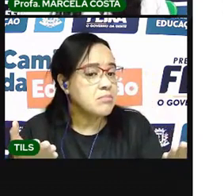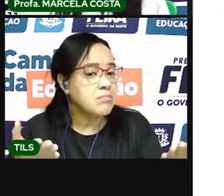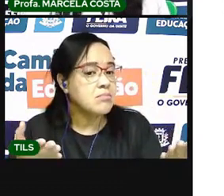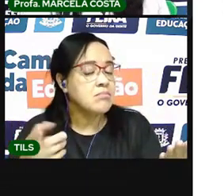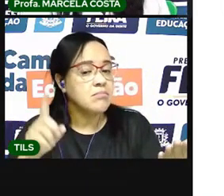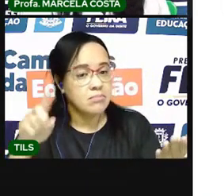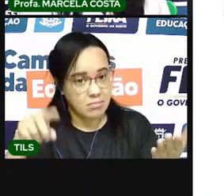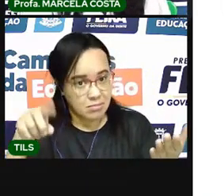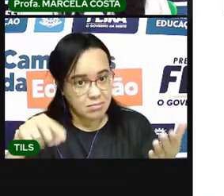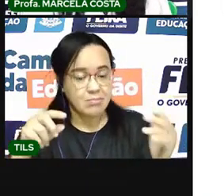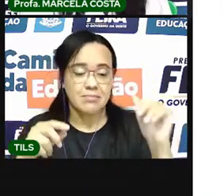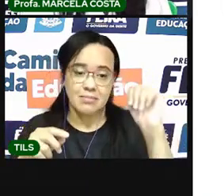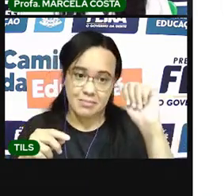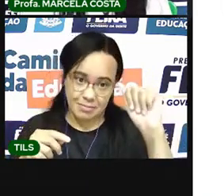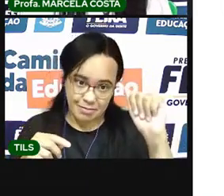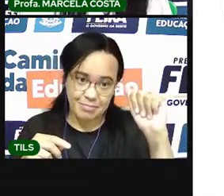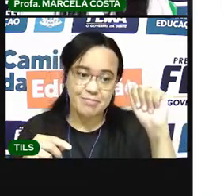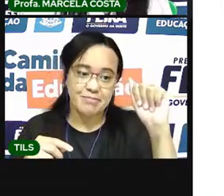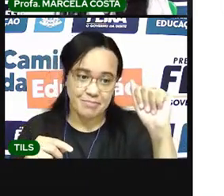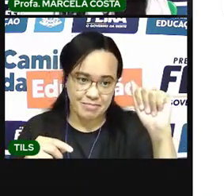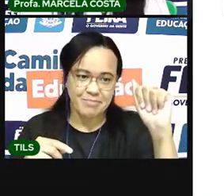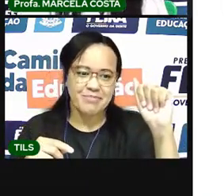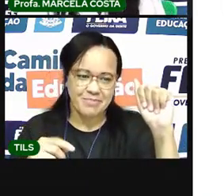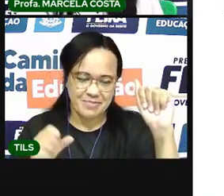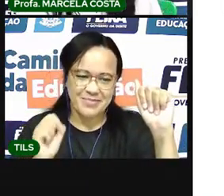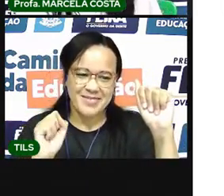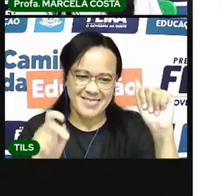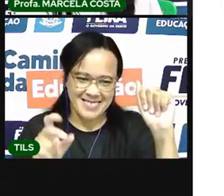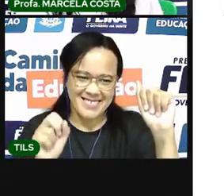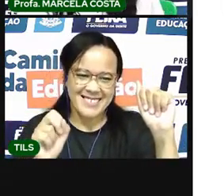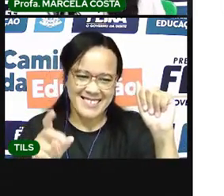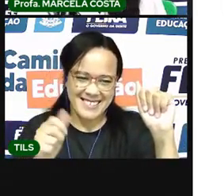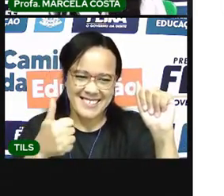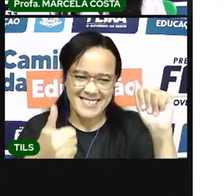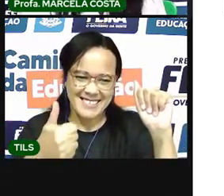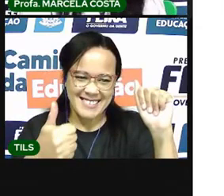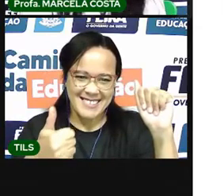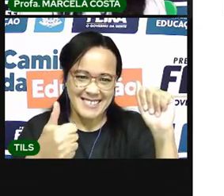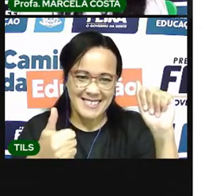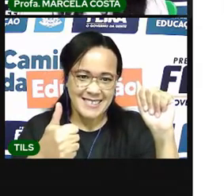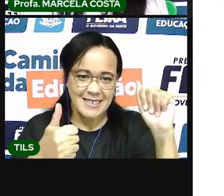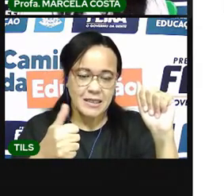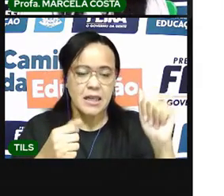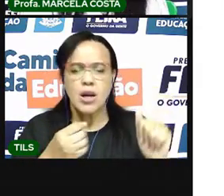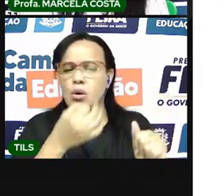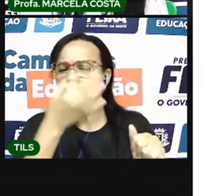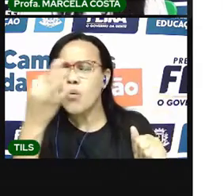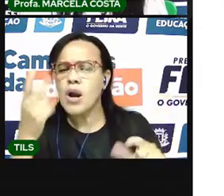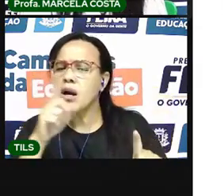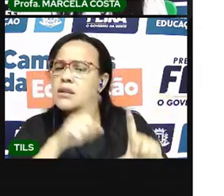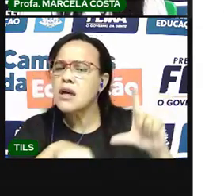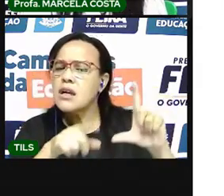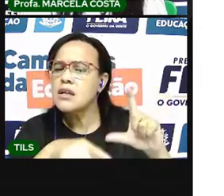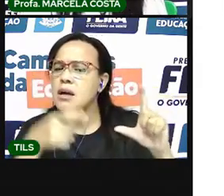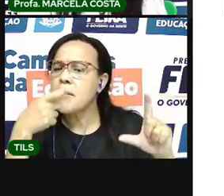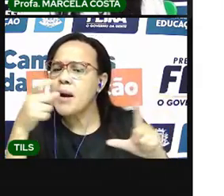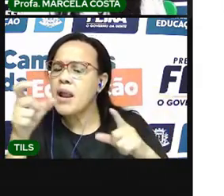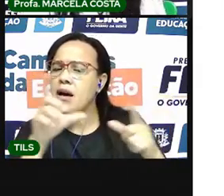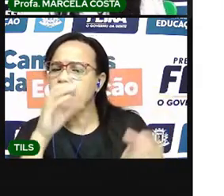É a letra A. Isso aí. Quantas letras tem essa palavra?